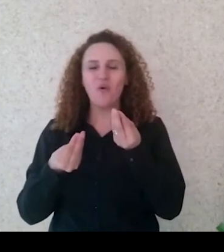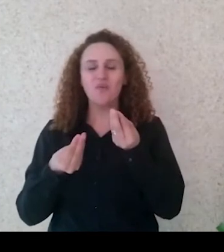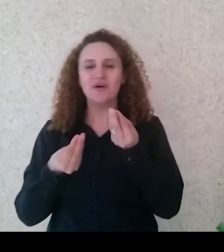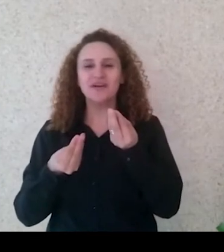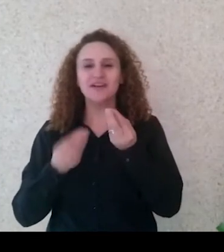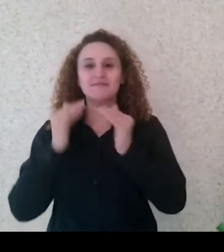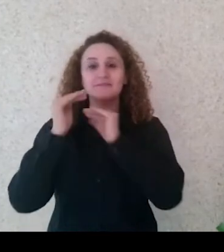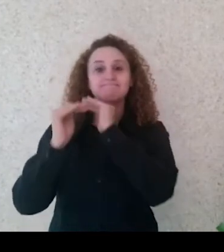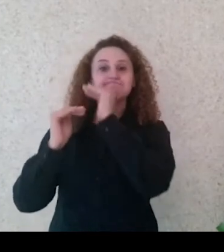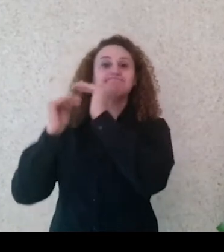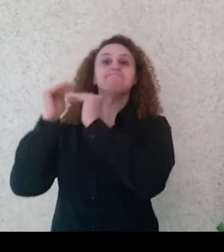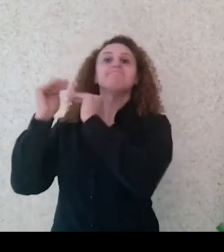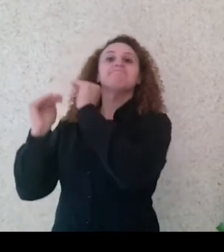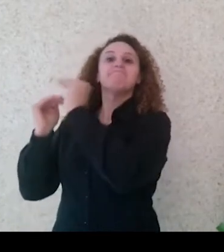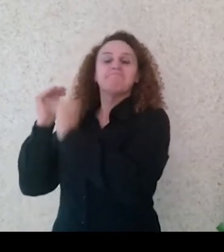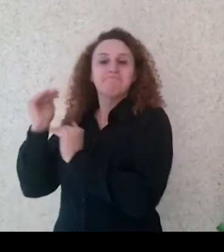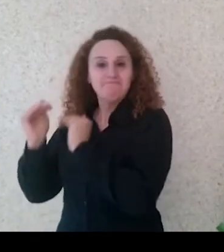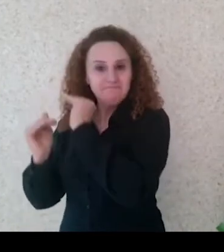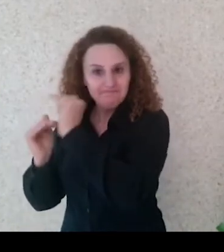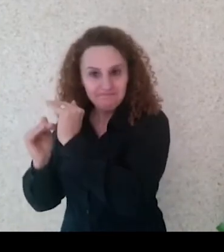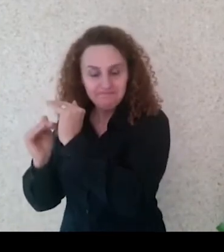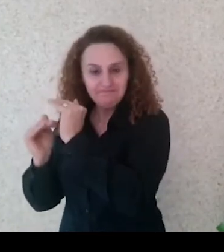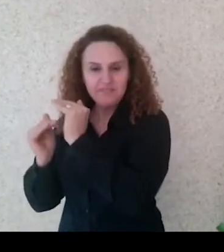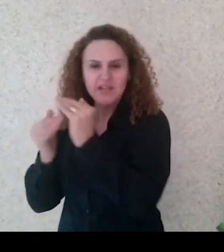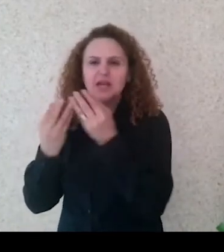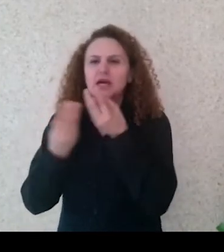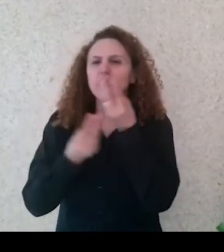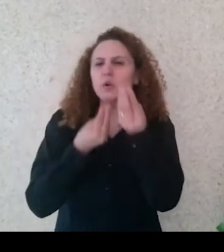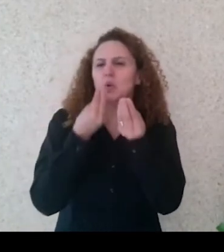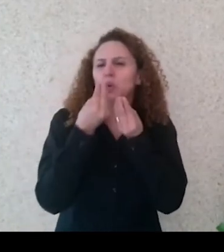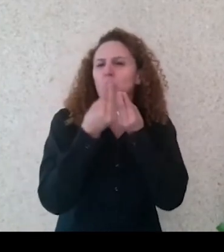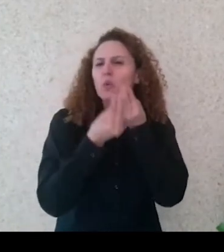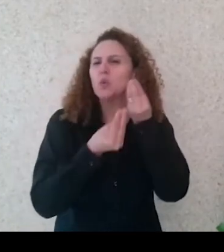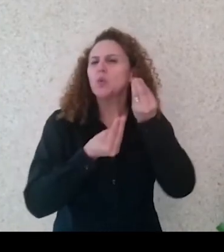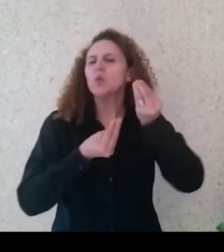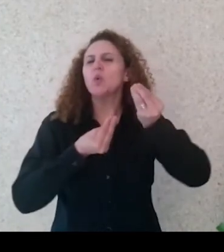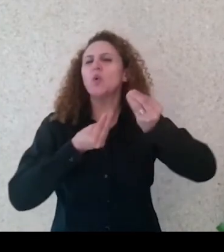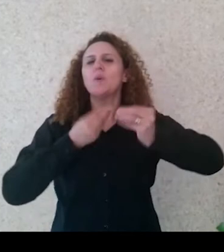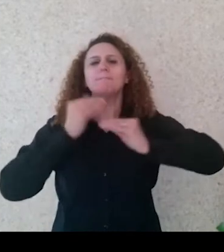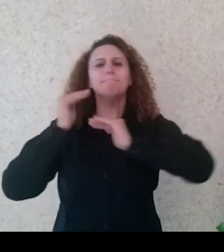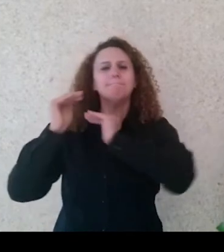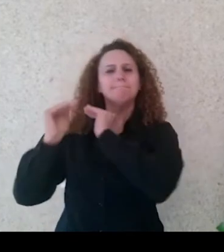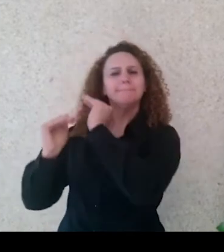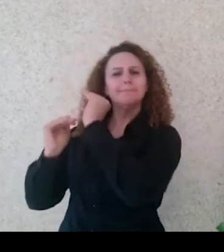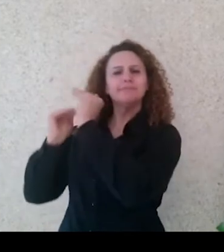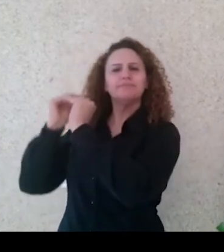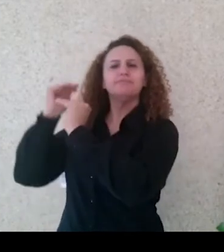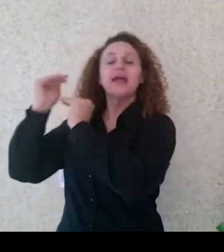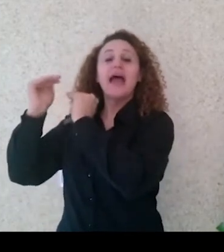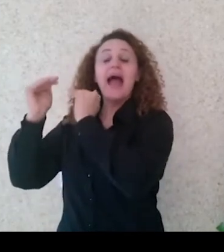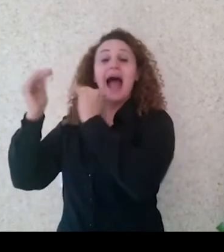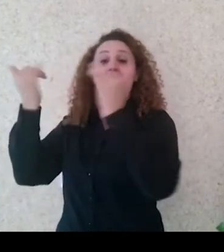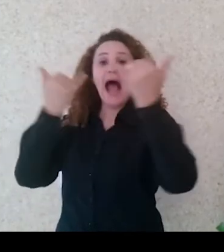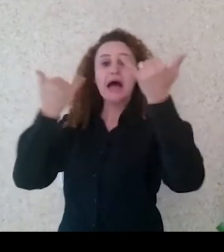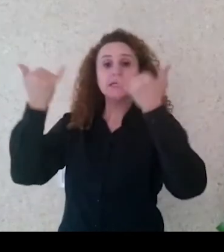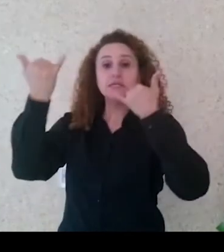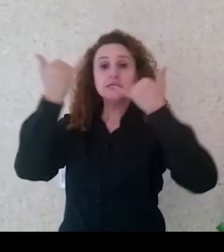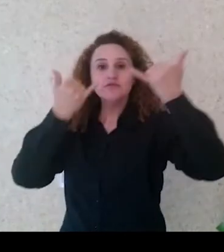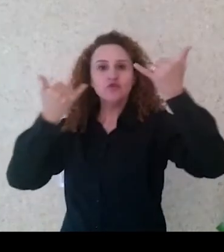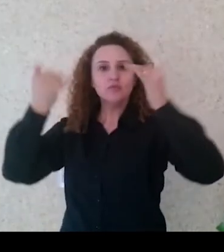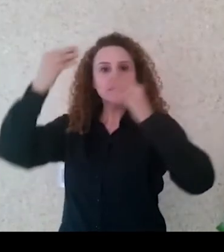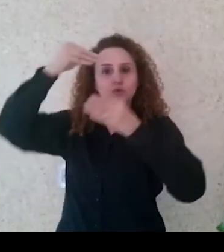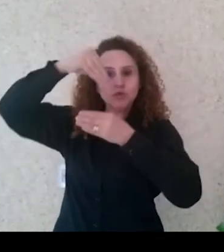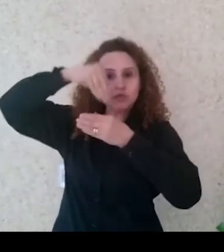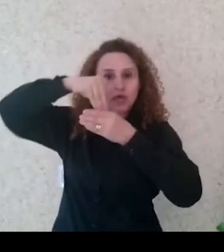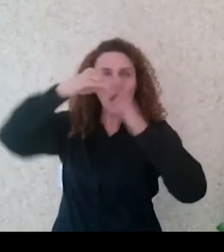constrói, os processos que estão implícitos, as informações implícitas